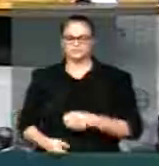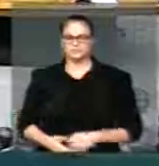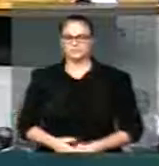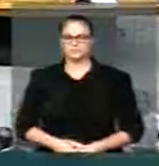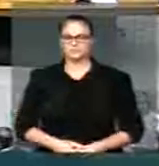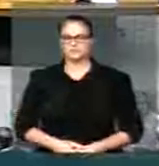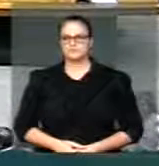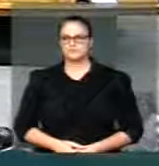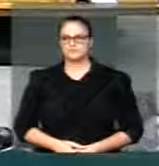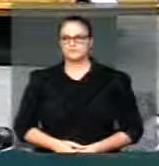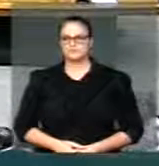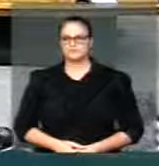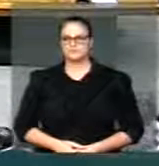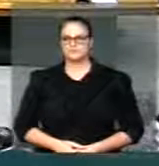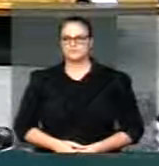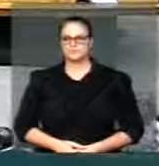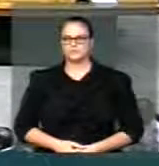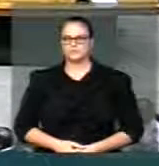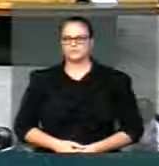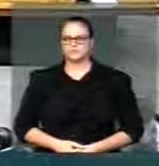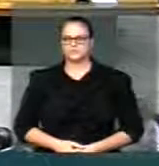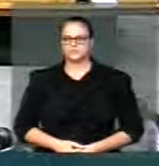PSDB do Acre Rocha